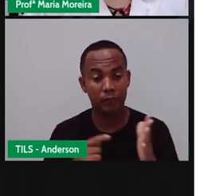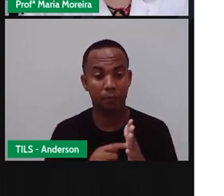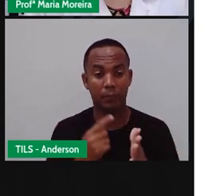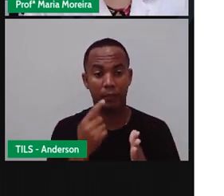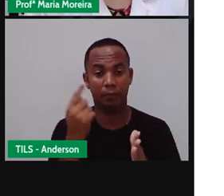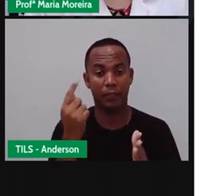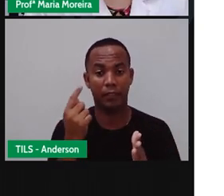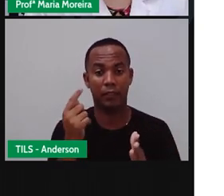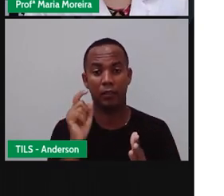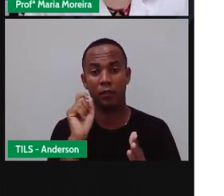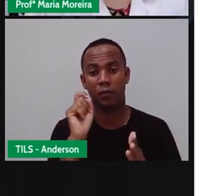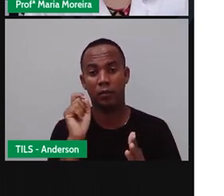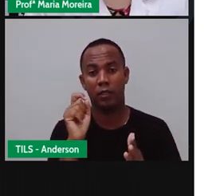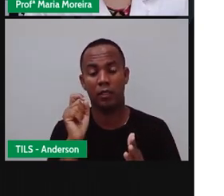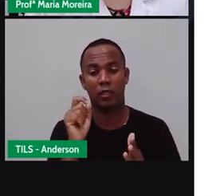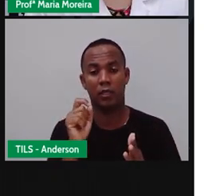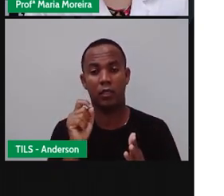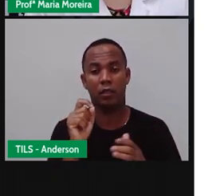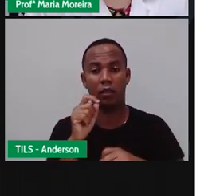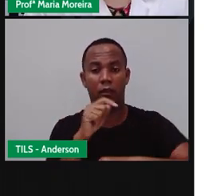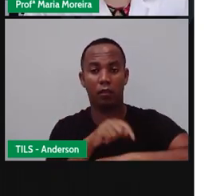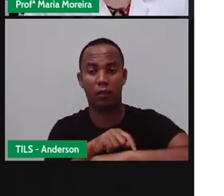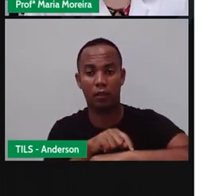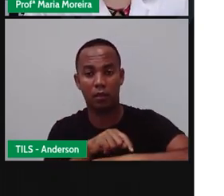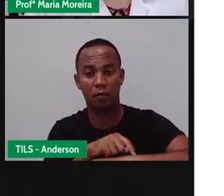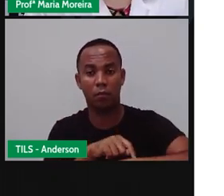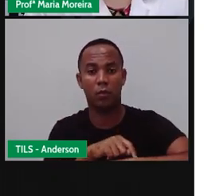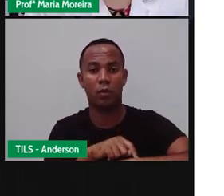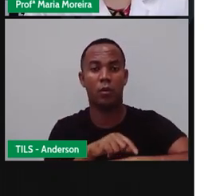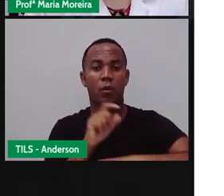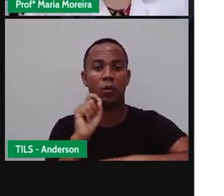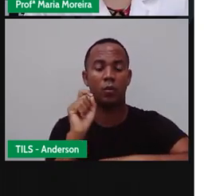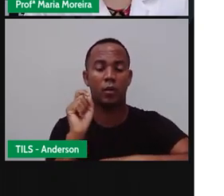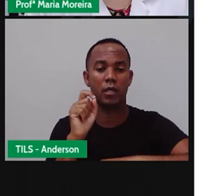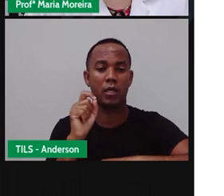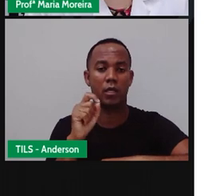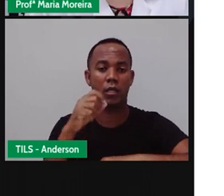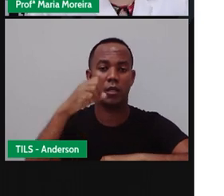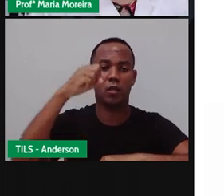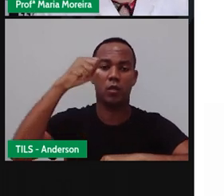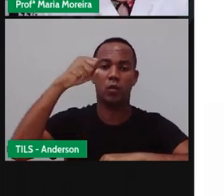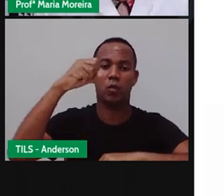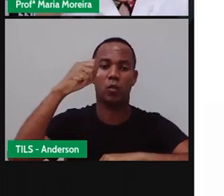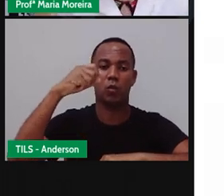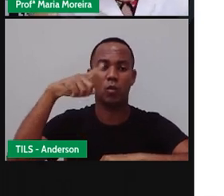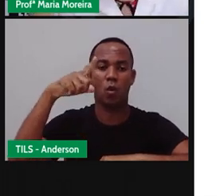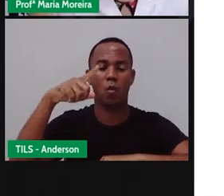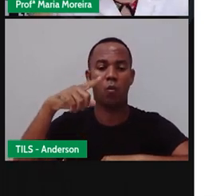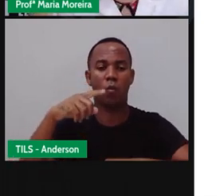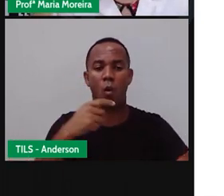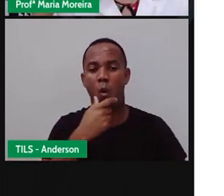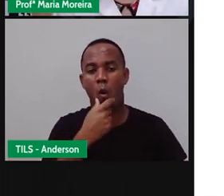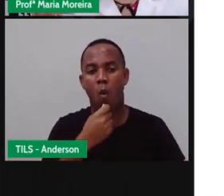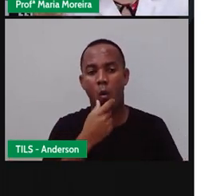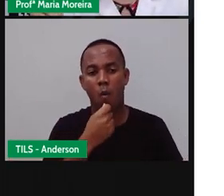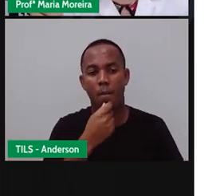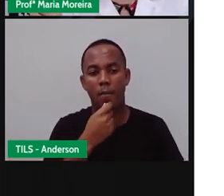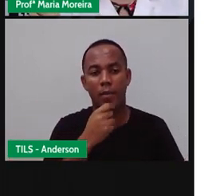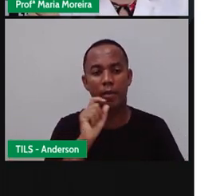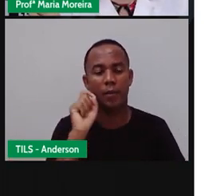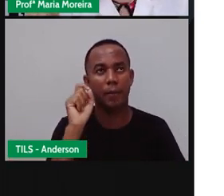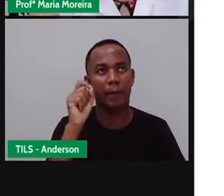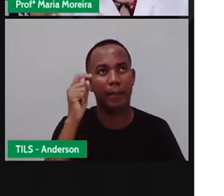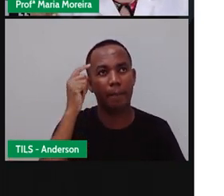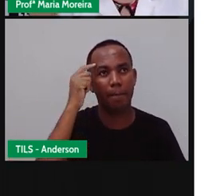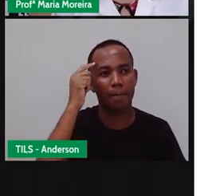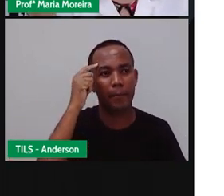referência, né, para controle do tempo foi o Sol. Então, o homem já teve essa ideia de como... a referência principal,